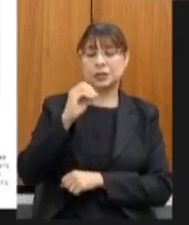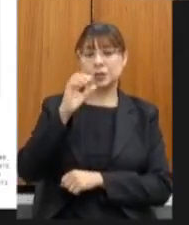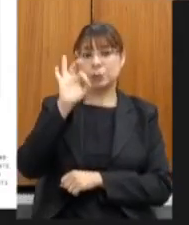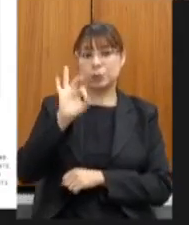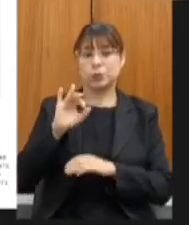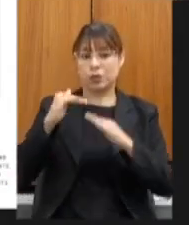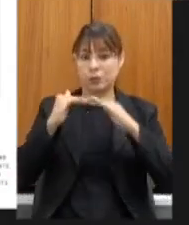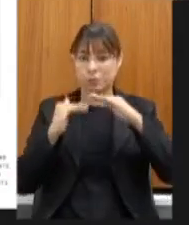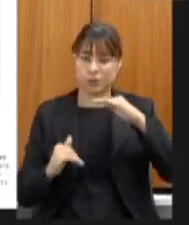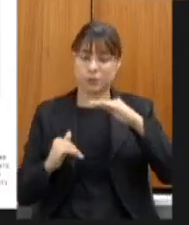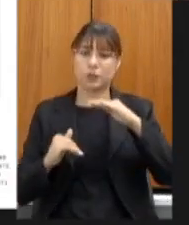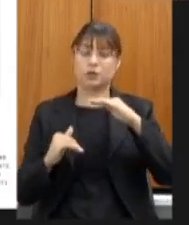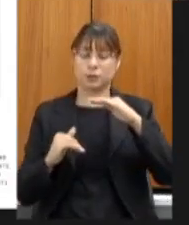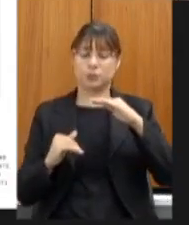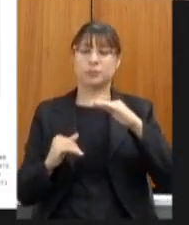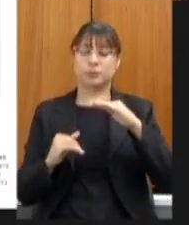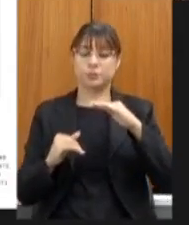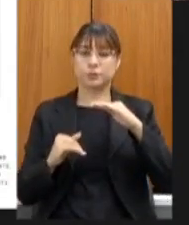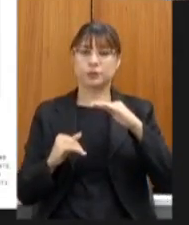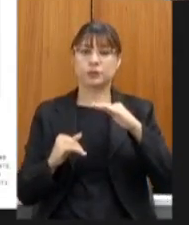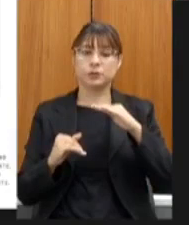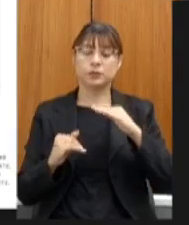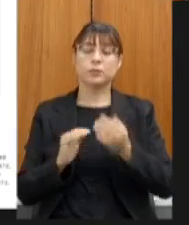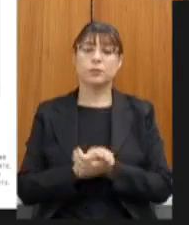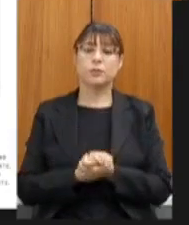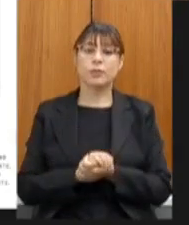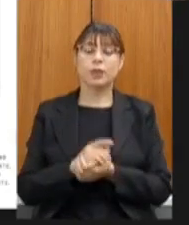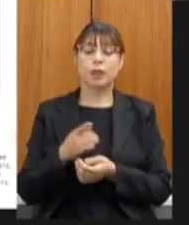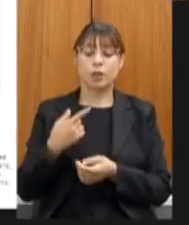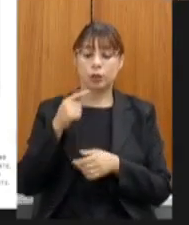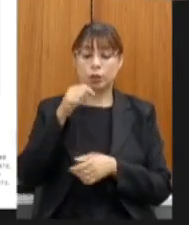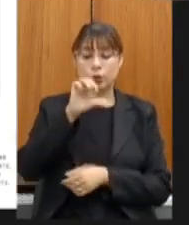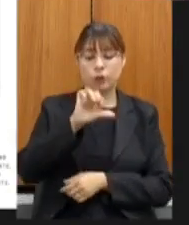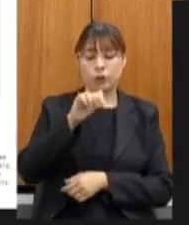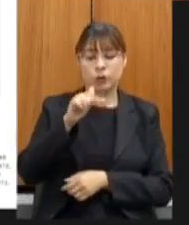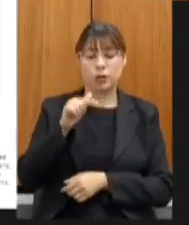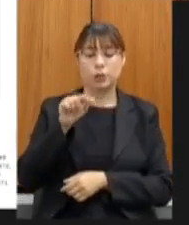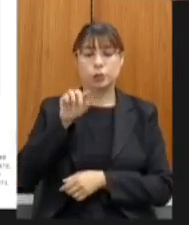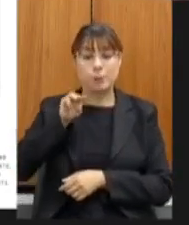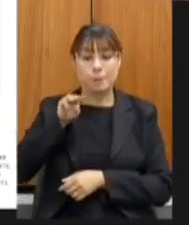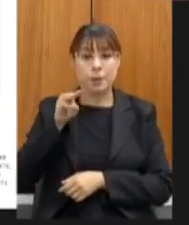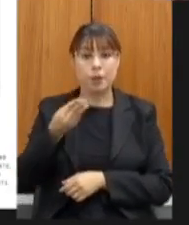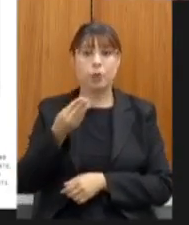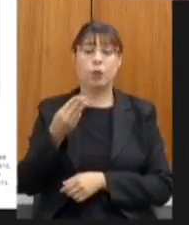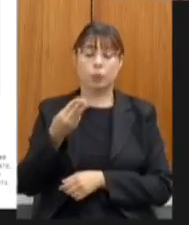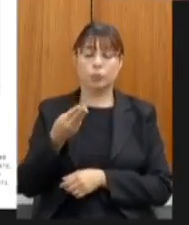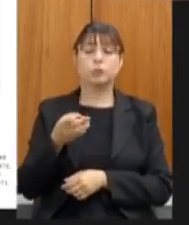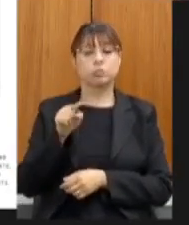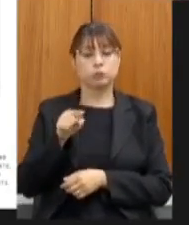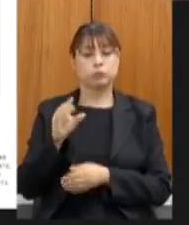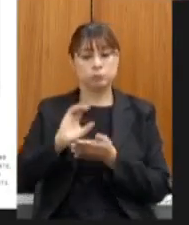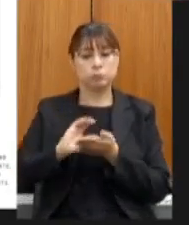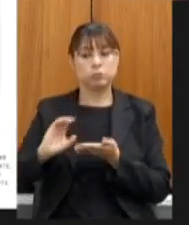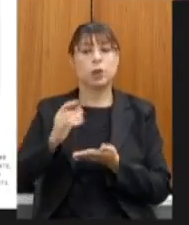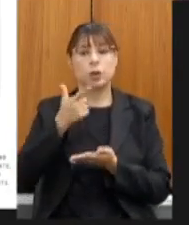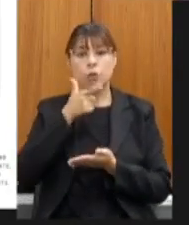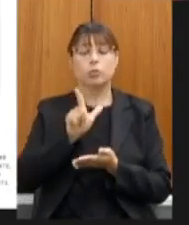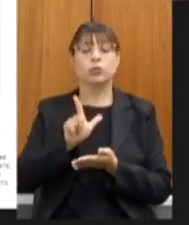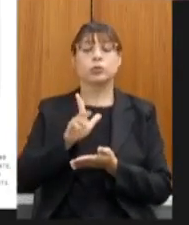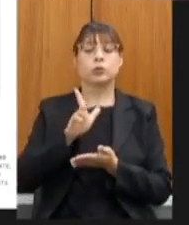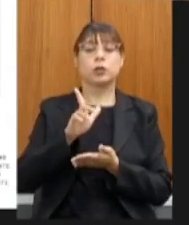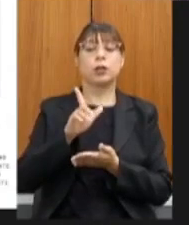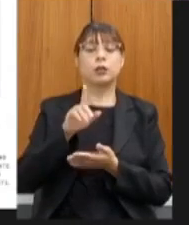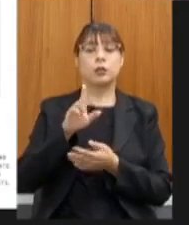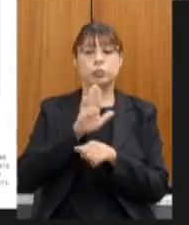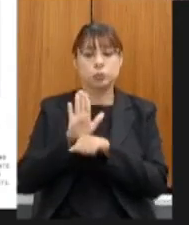grande alegria dizer que com esse investimento de 97 mil de 97 milhões a gente consegue atender esse grupo de